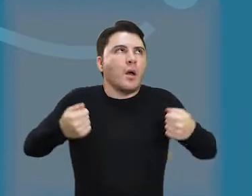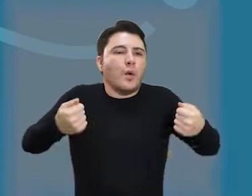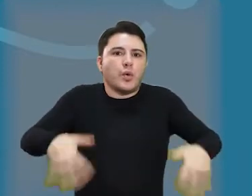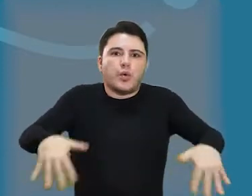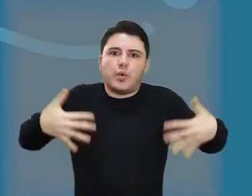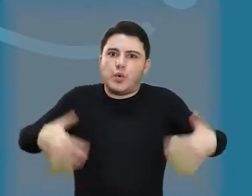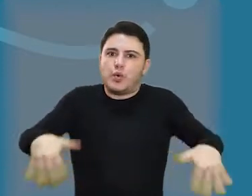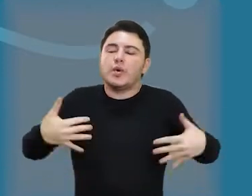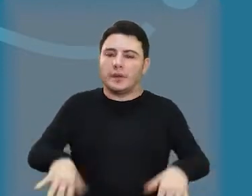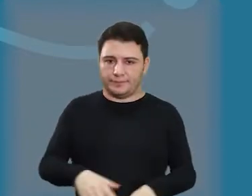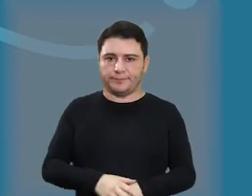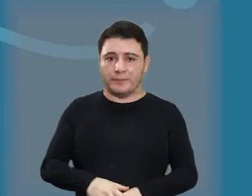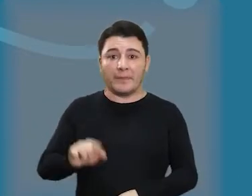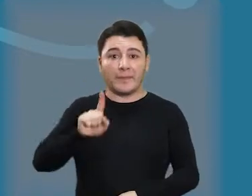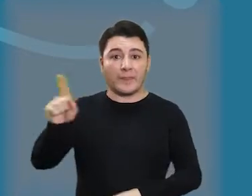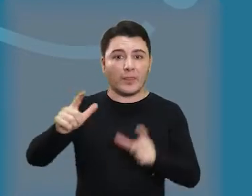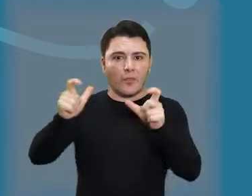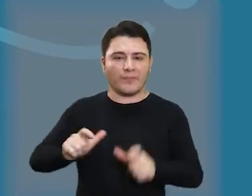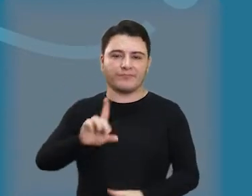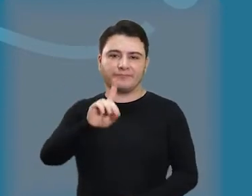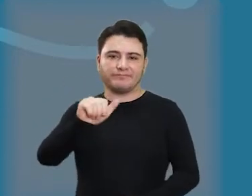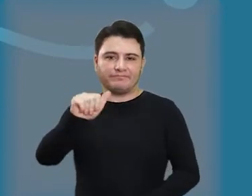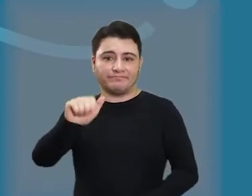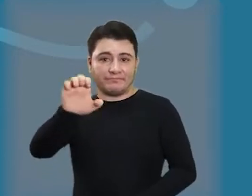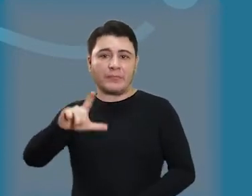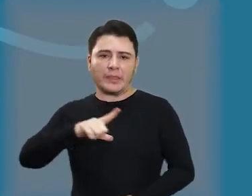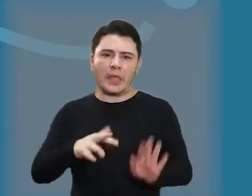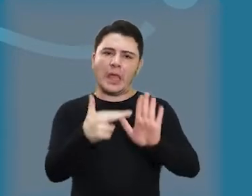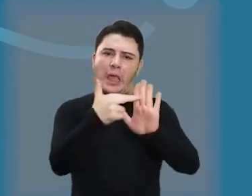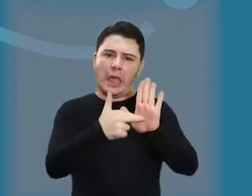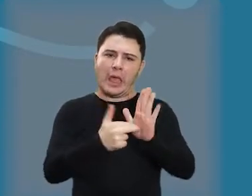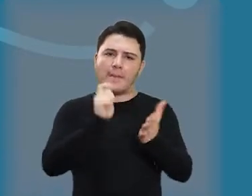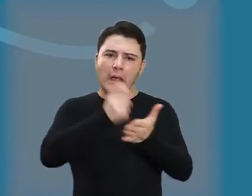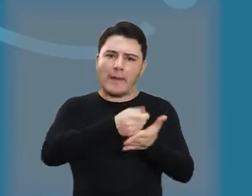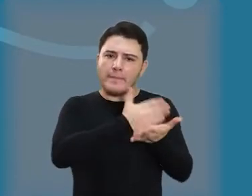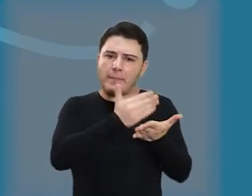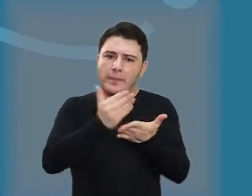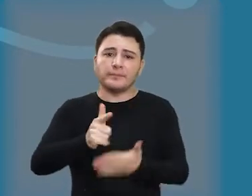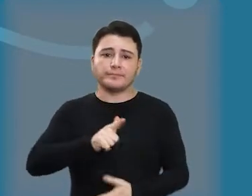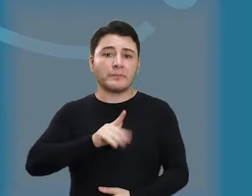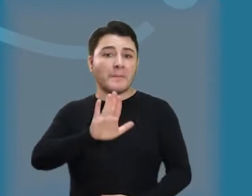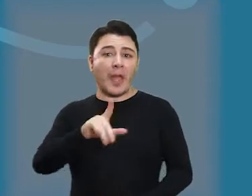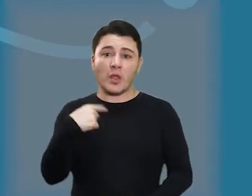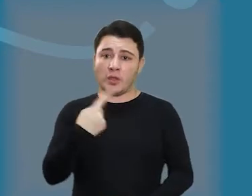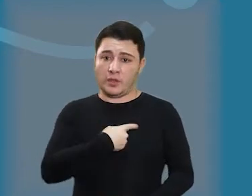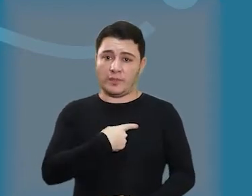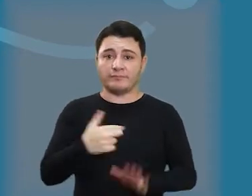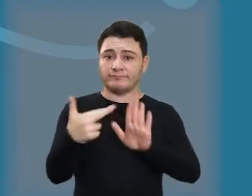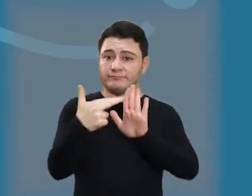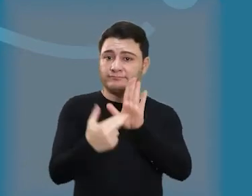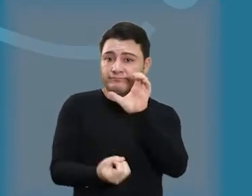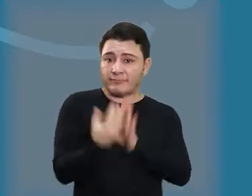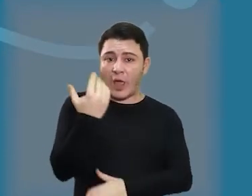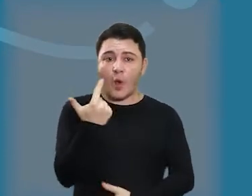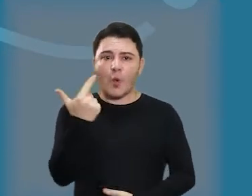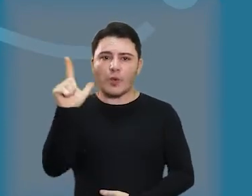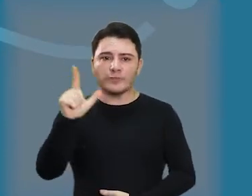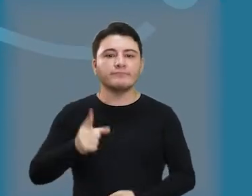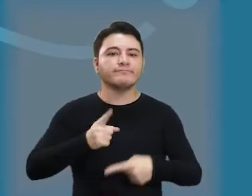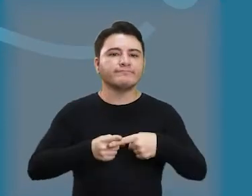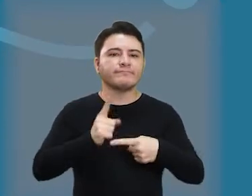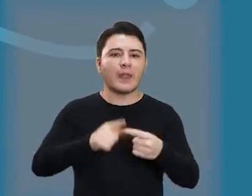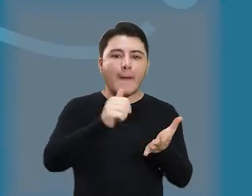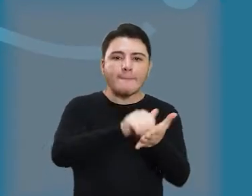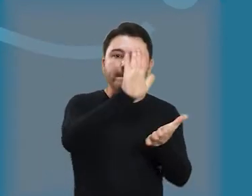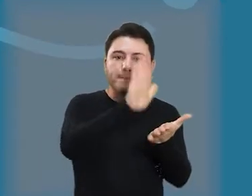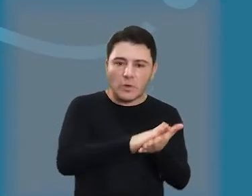DAE, isso tem gerado um transtorno muito grande. É claro que o DAE parcela a dívida das pessoas, mas a gente precisa construir uma política